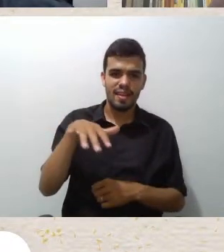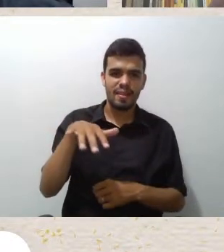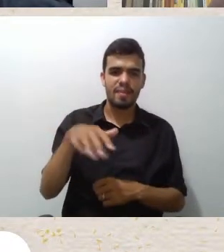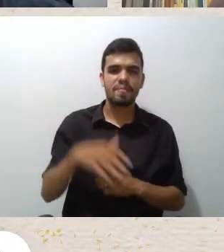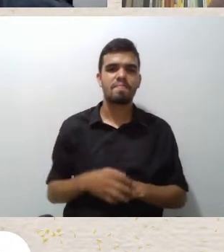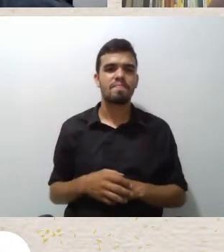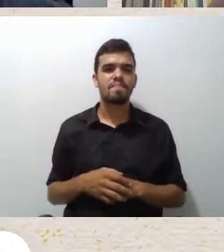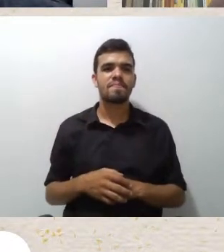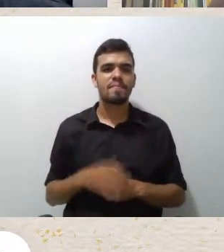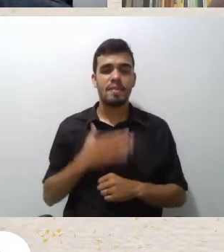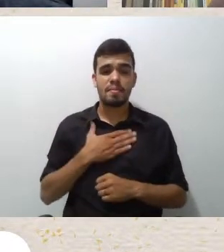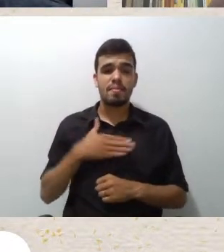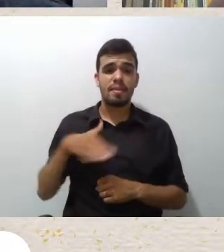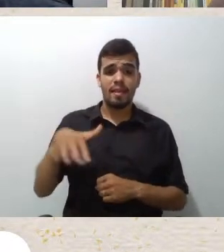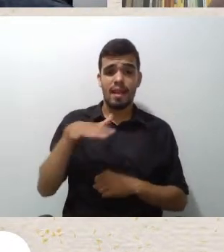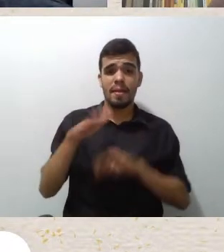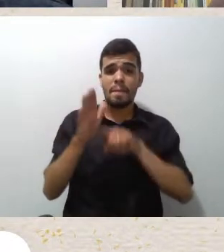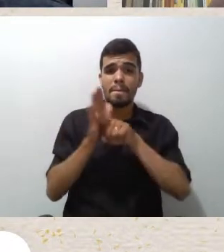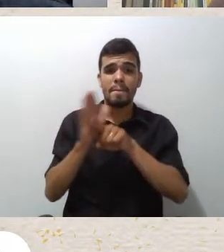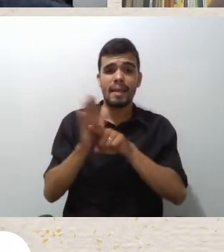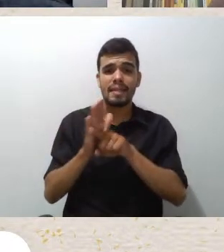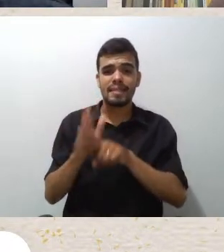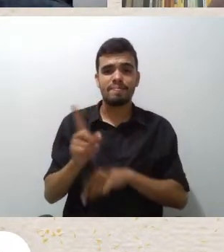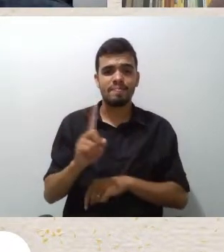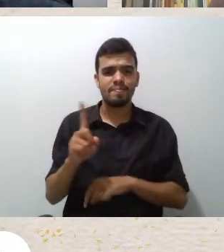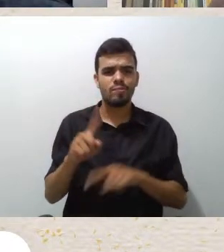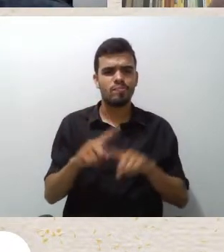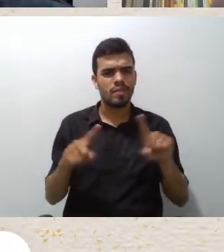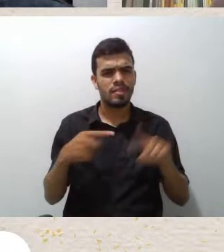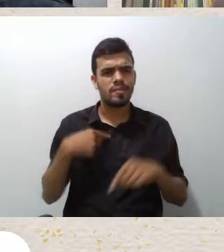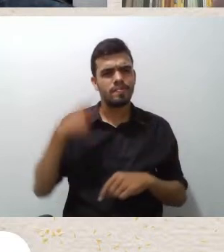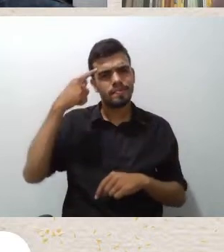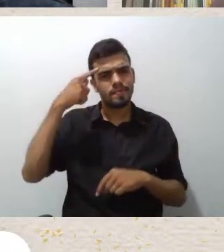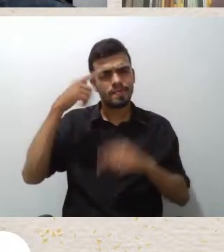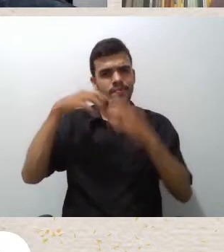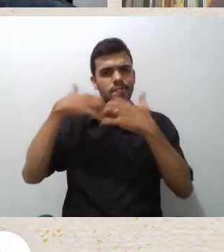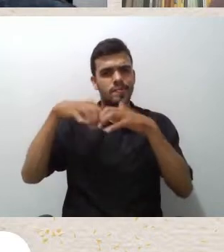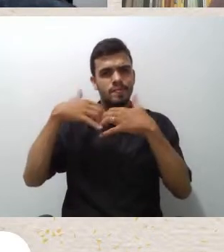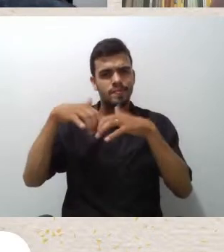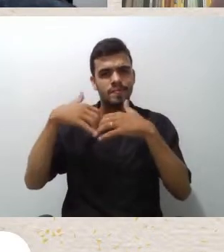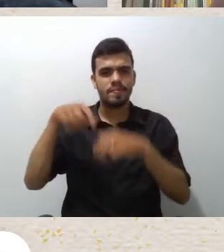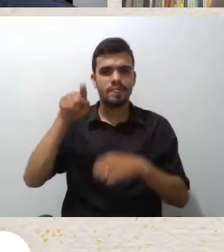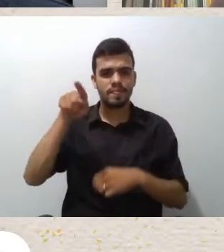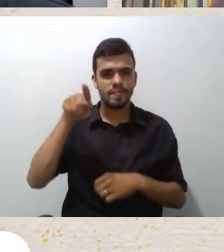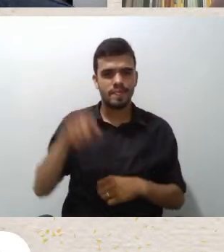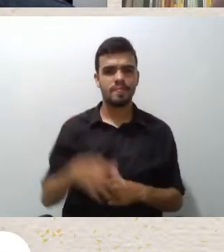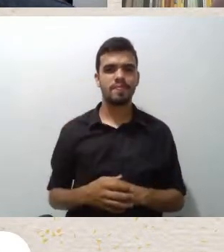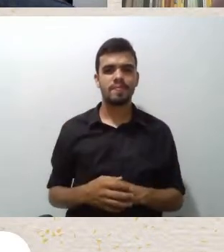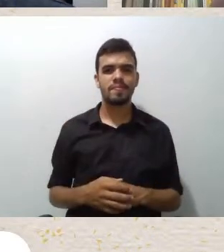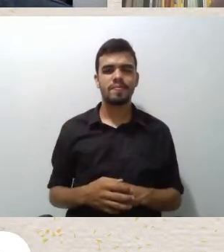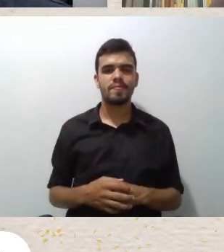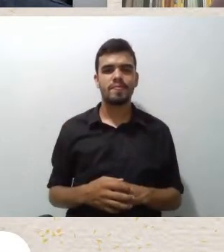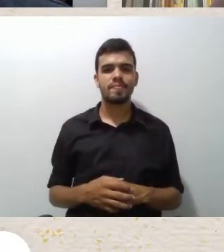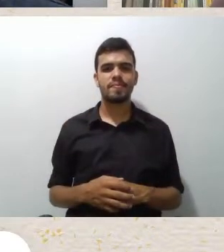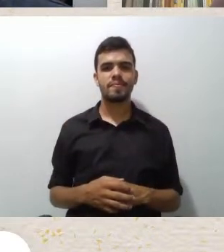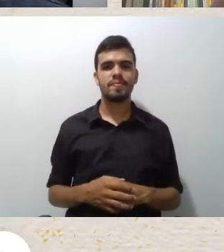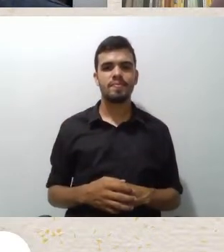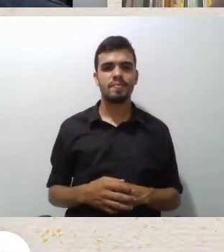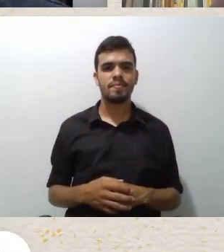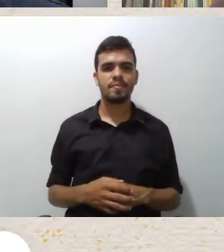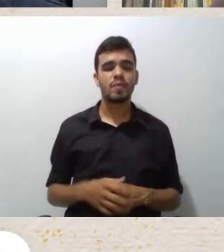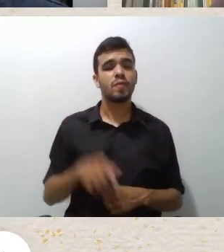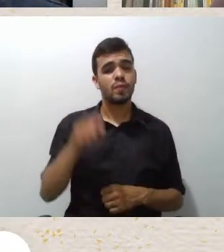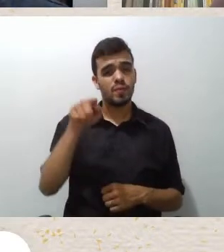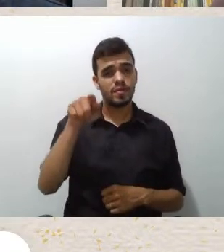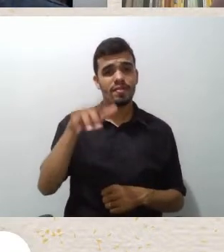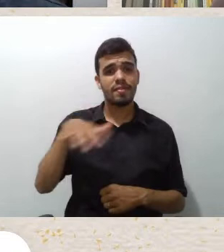Mas Bom Fiquei pensando Nessas coisas Durante a sua fala Eu acho Que tu pensa certo Tu é linguista Super